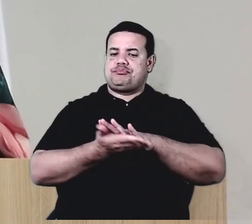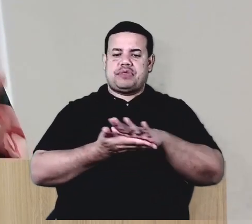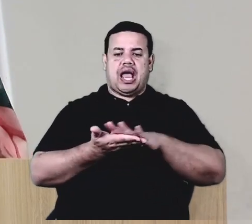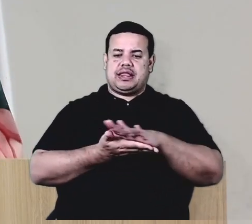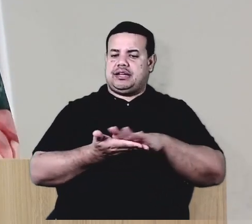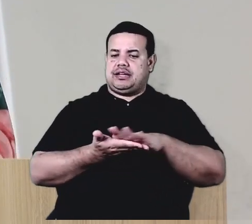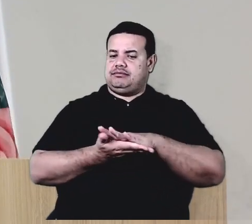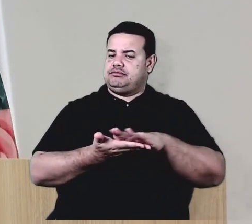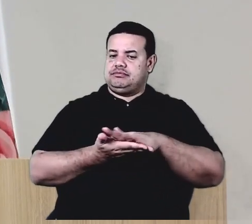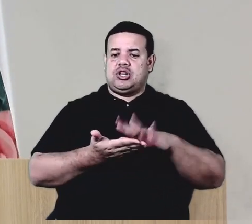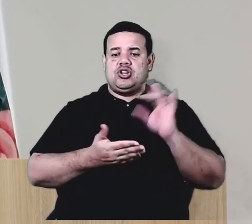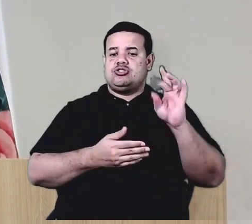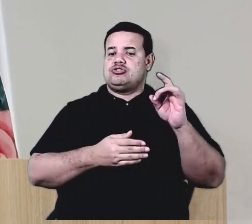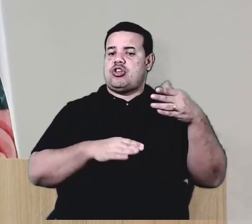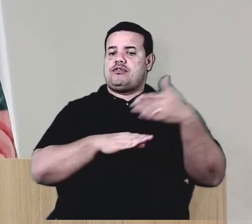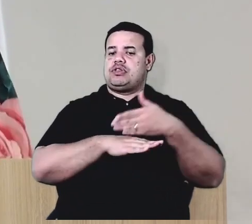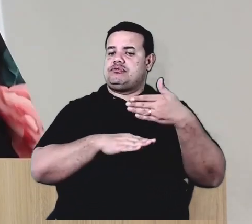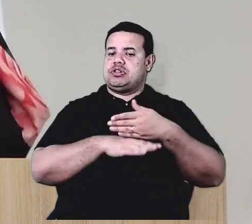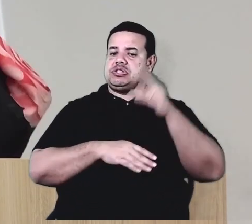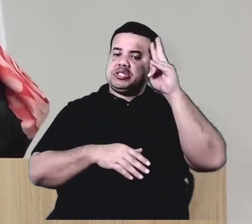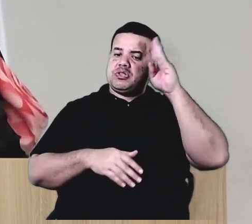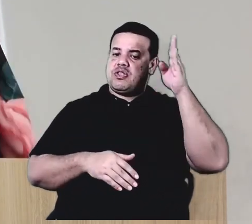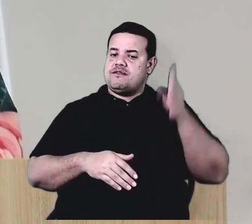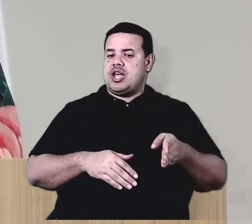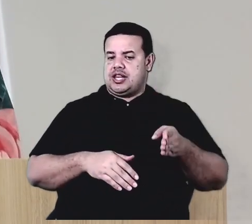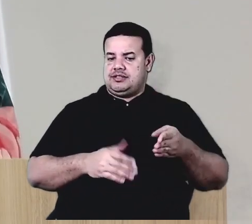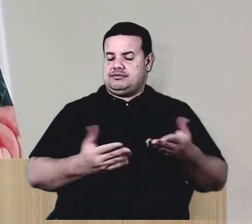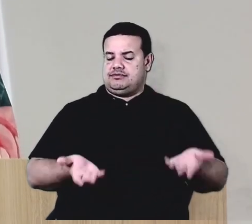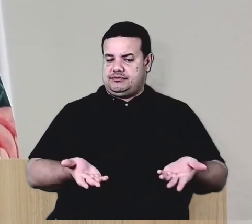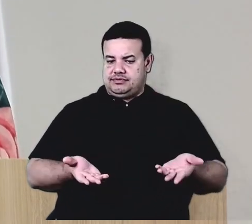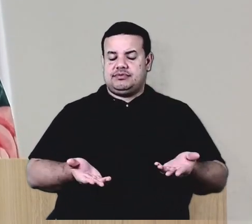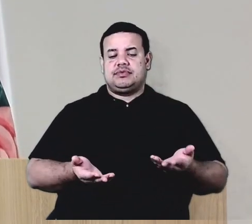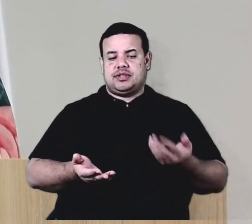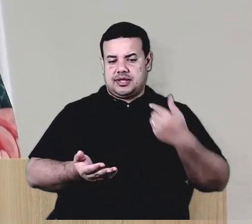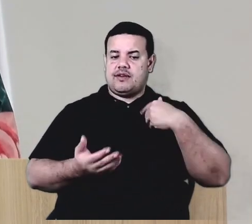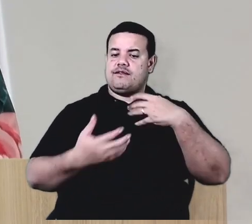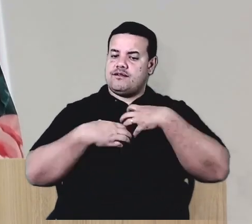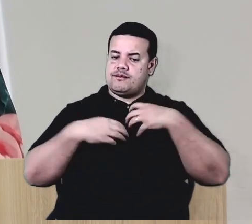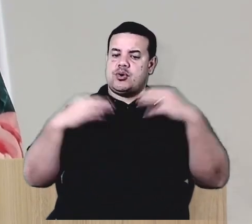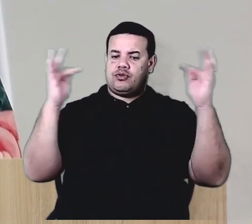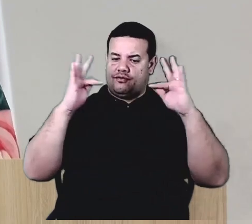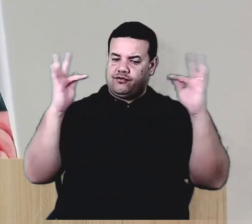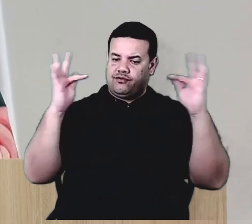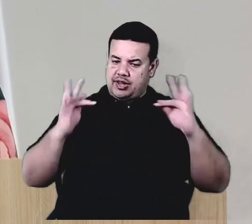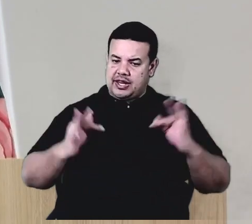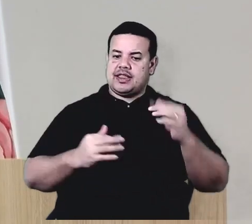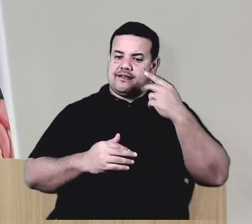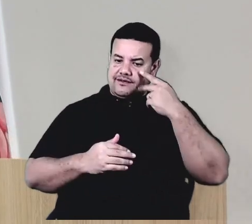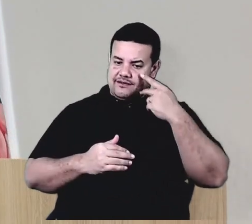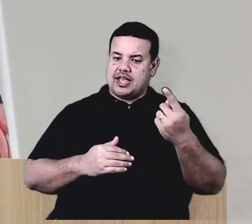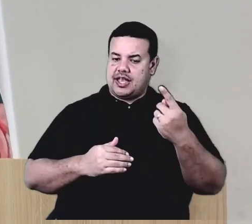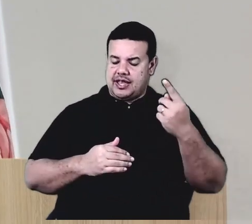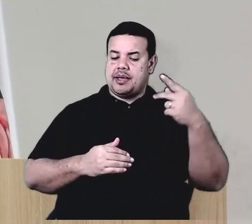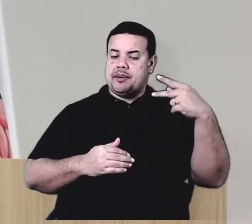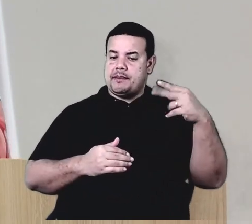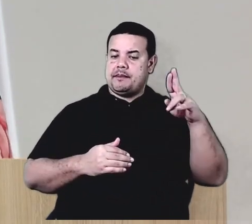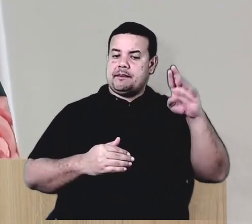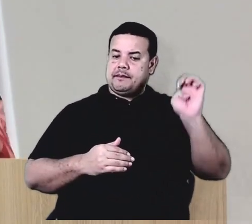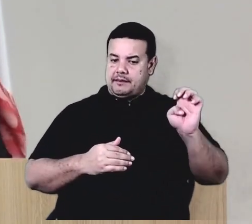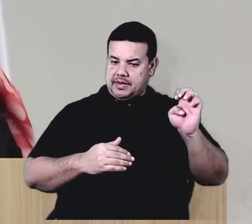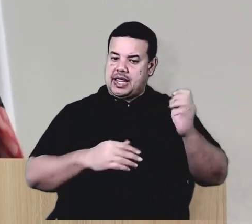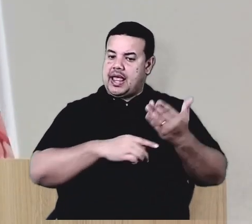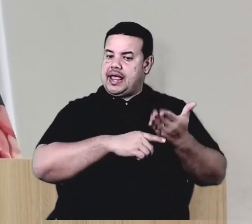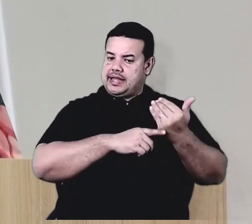Só vieram na segunda-feira preencher vaga. E eu fico muito feliz em ver vários pré-candidatos perfeitos,